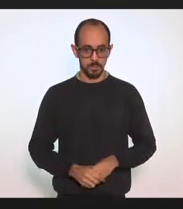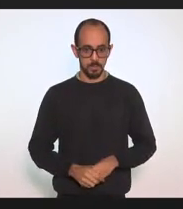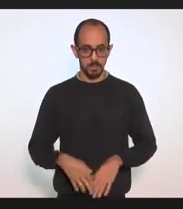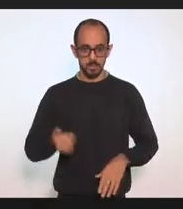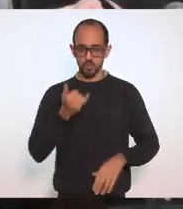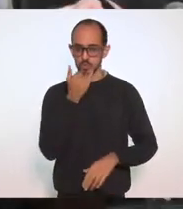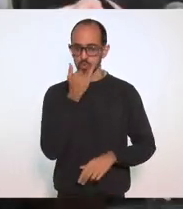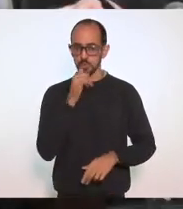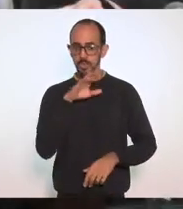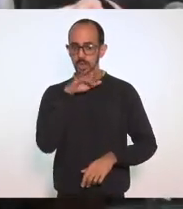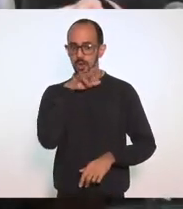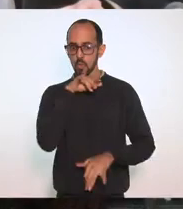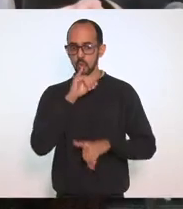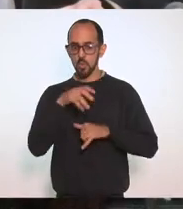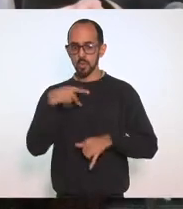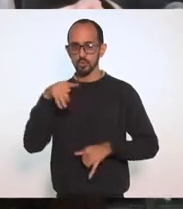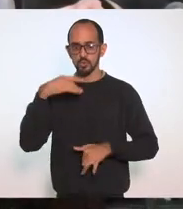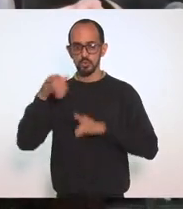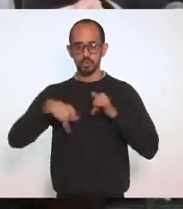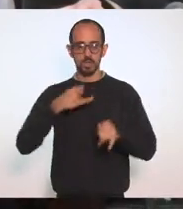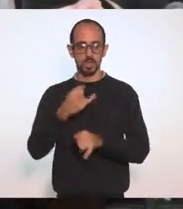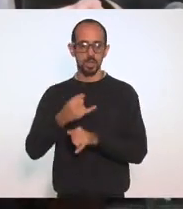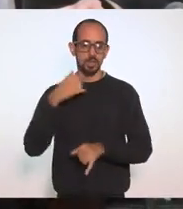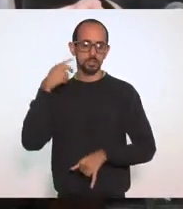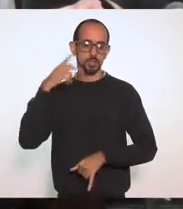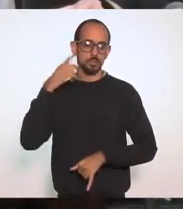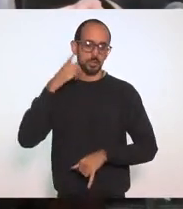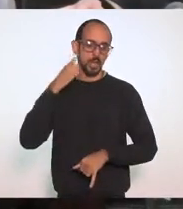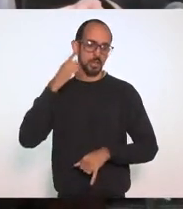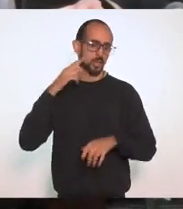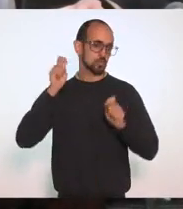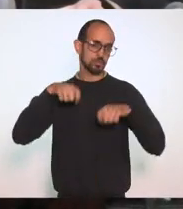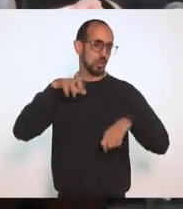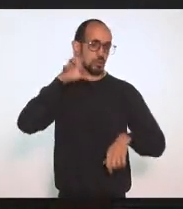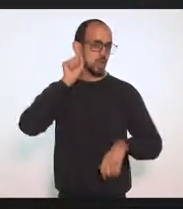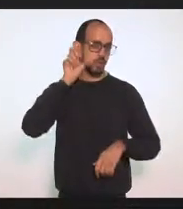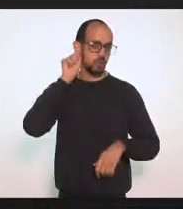Está ruim, deputada. Está ruim.